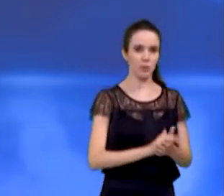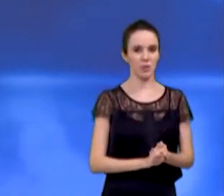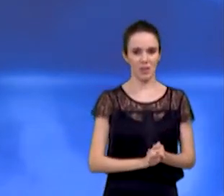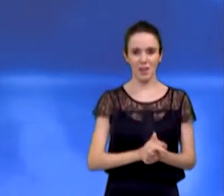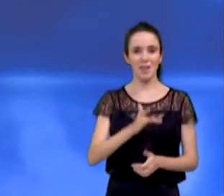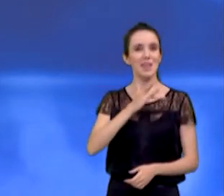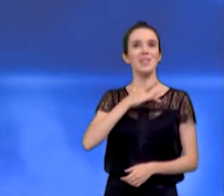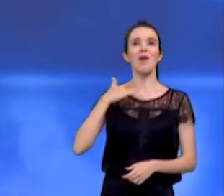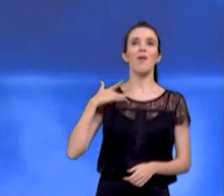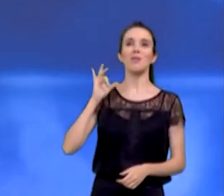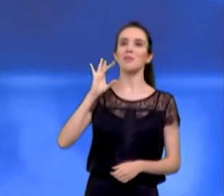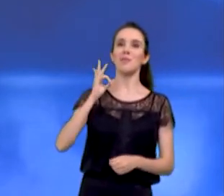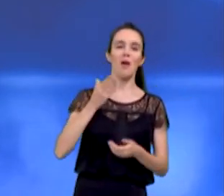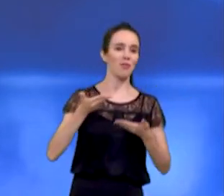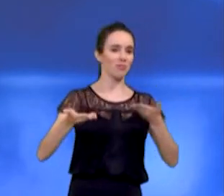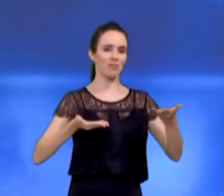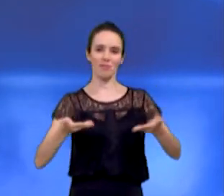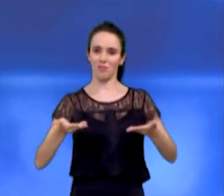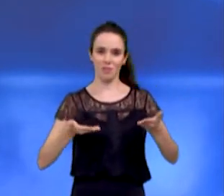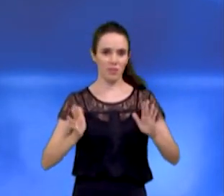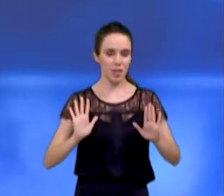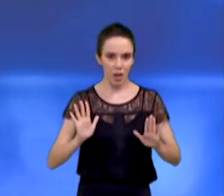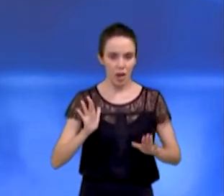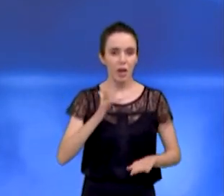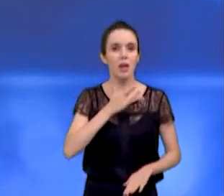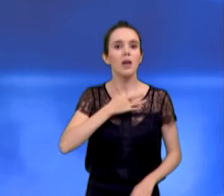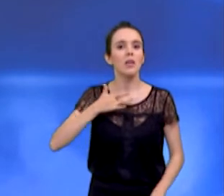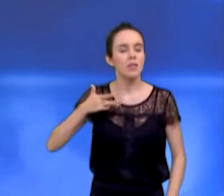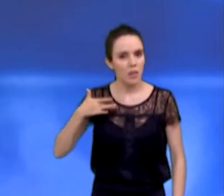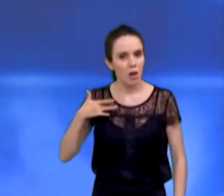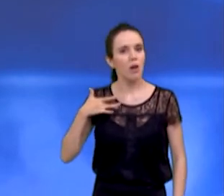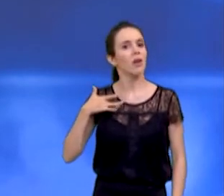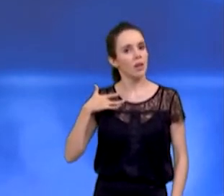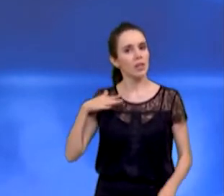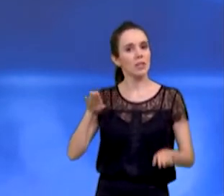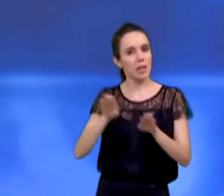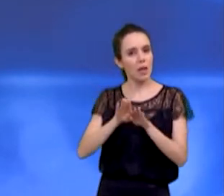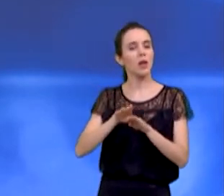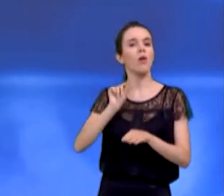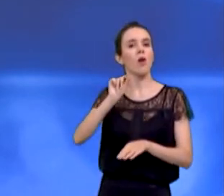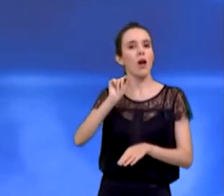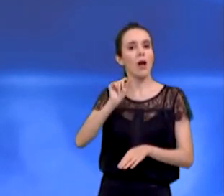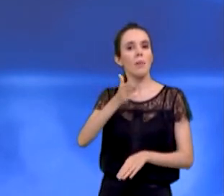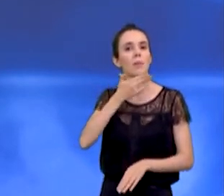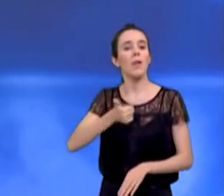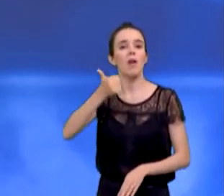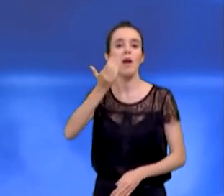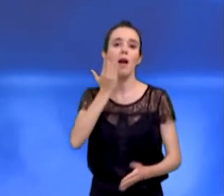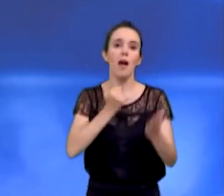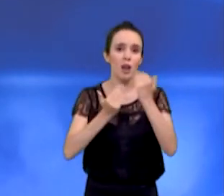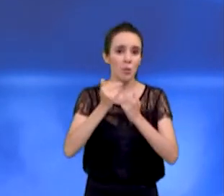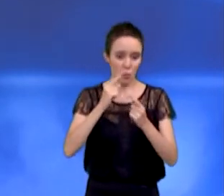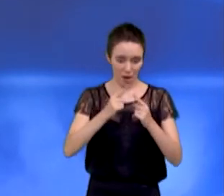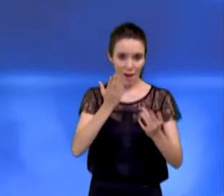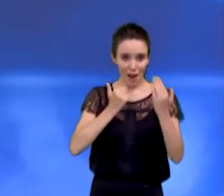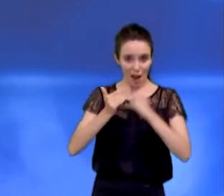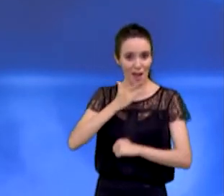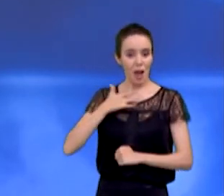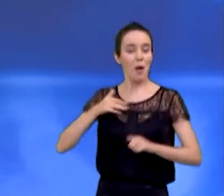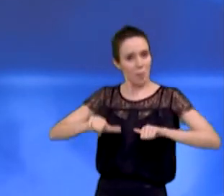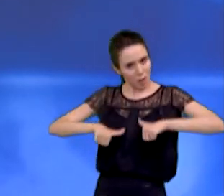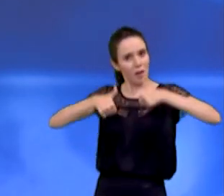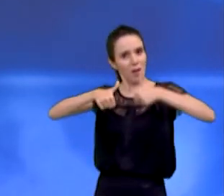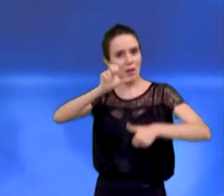é só tratamento. Saúde é, especialmente, você criar as condições para que a pessoa tenha uma alimentação saudável. No nosso governo, nós vamos